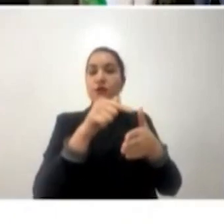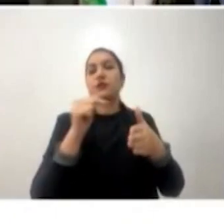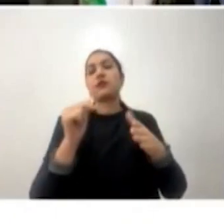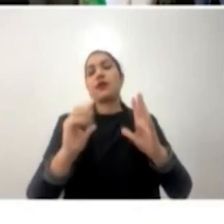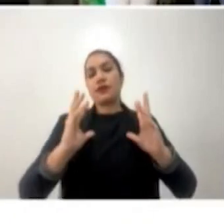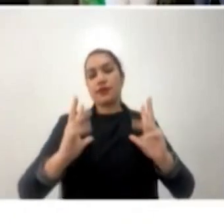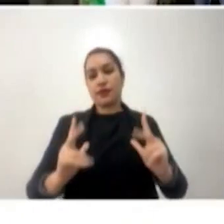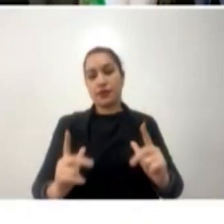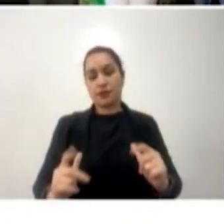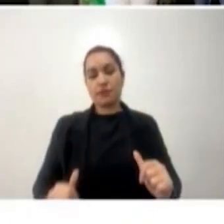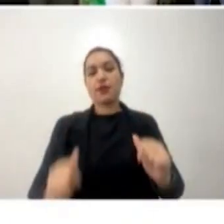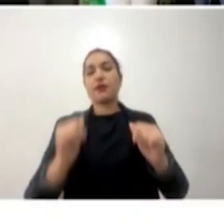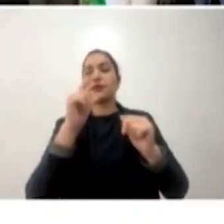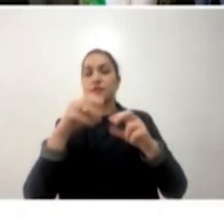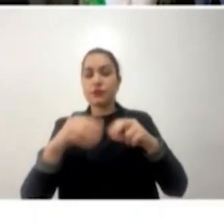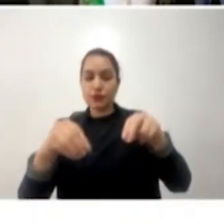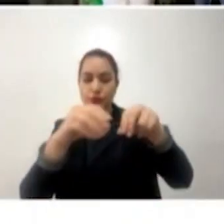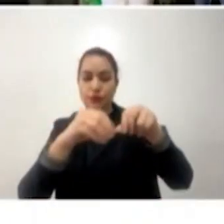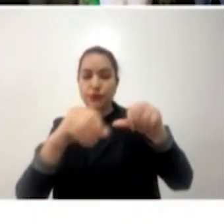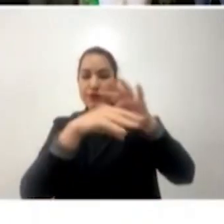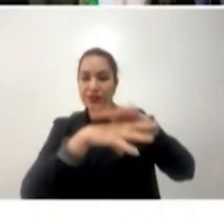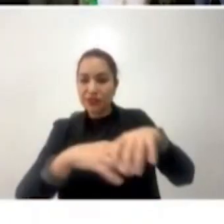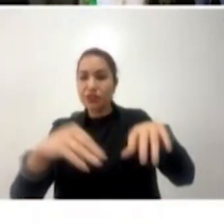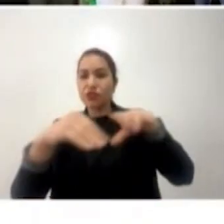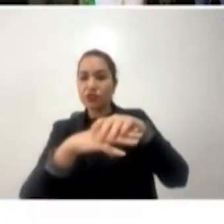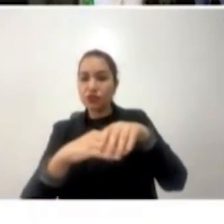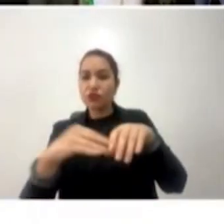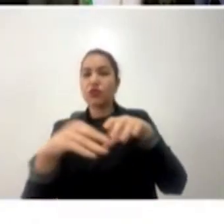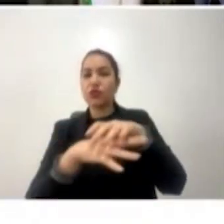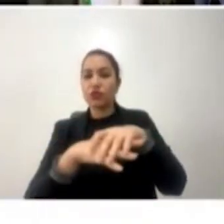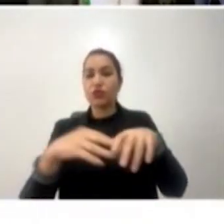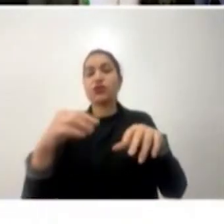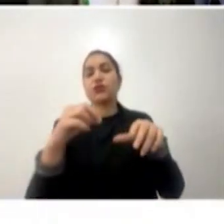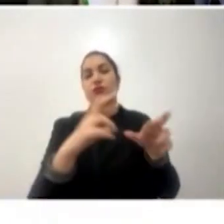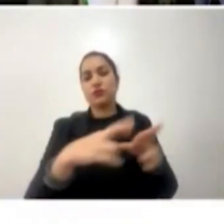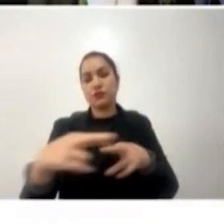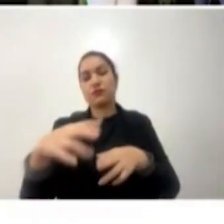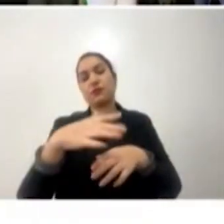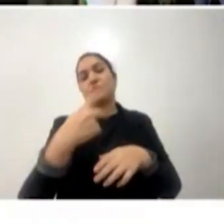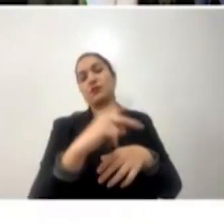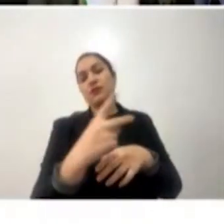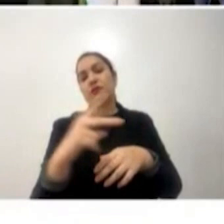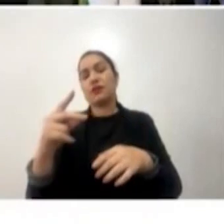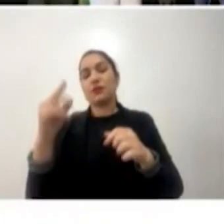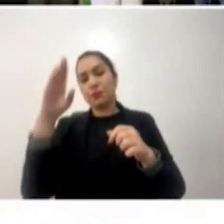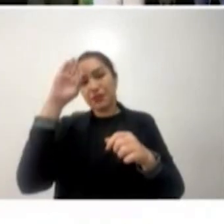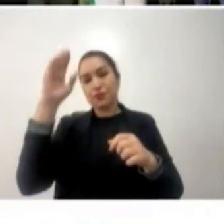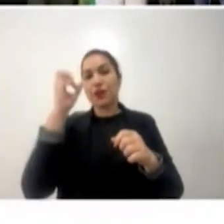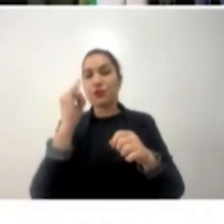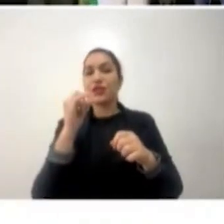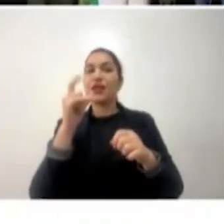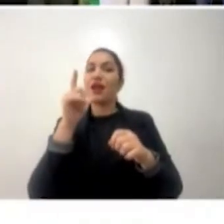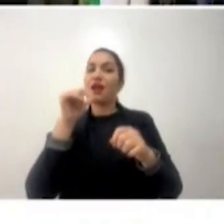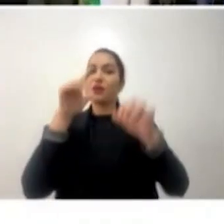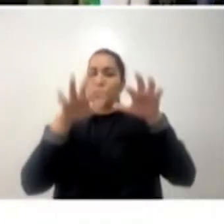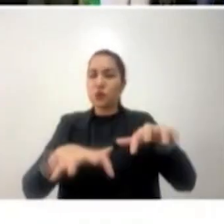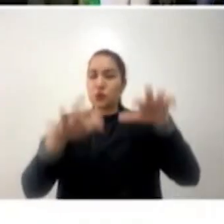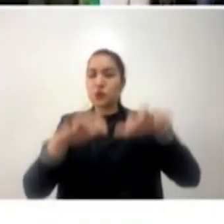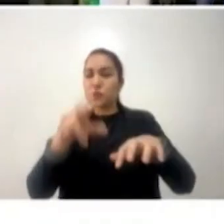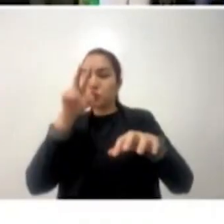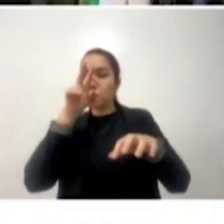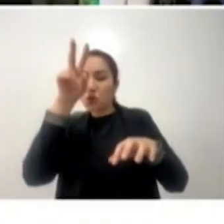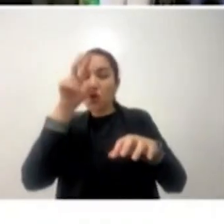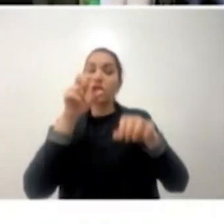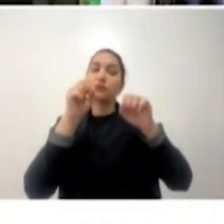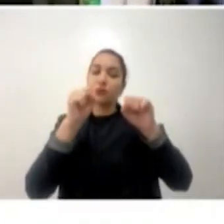limpeza e ela causa efeitos benéficos com relação principalmente a enxurradas e alagamentos pontuais que